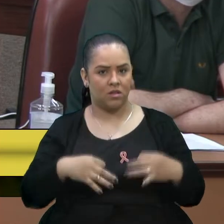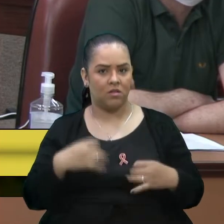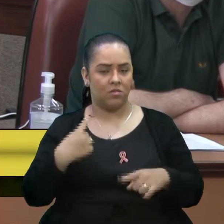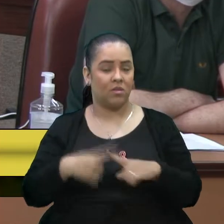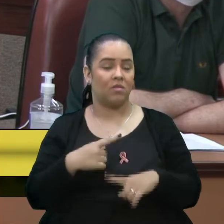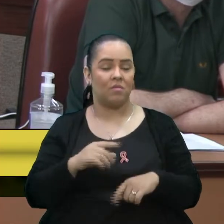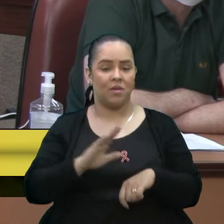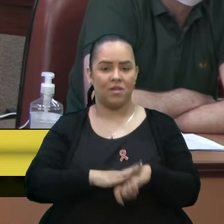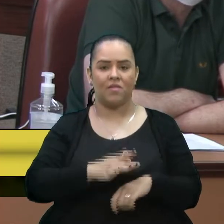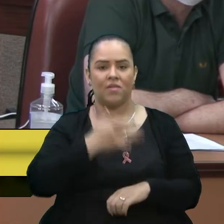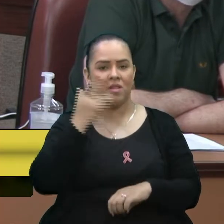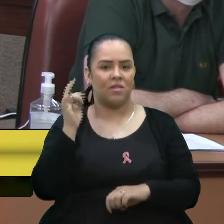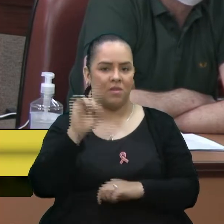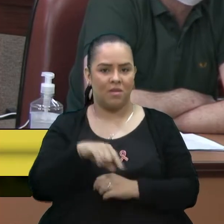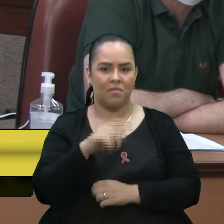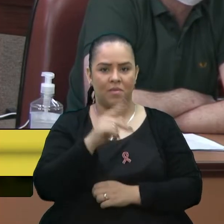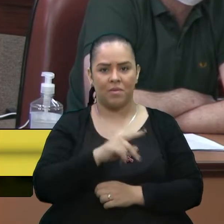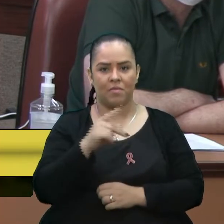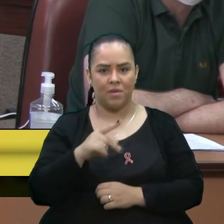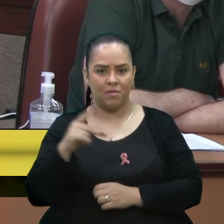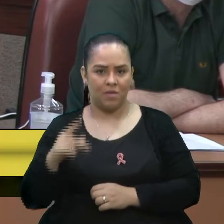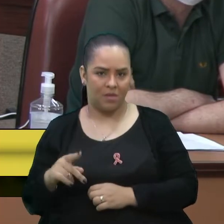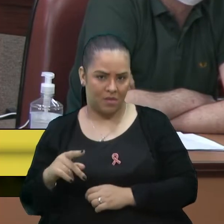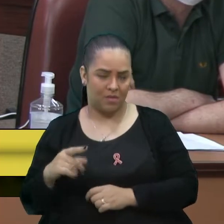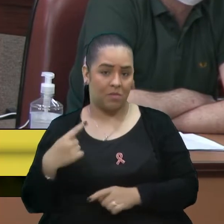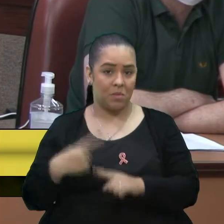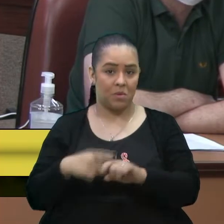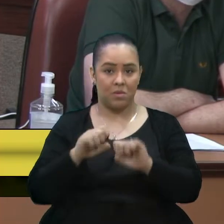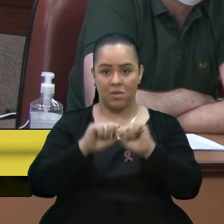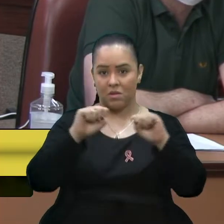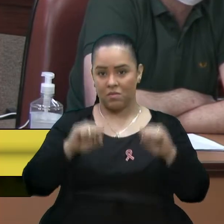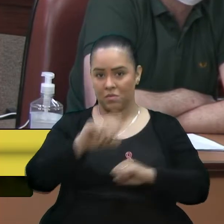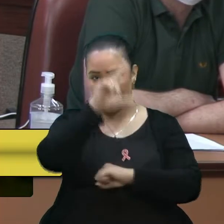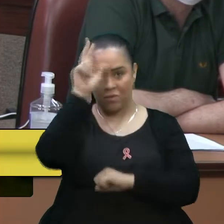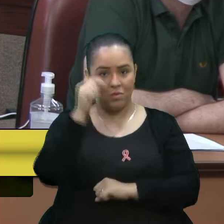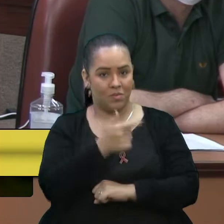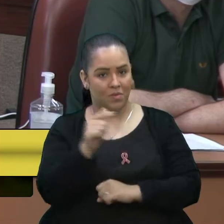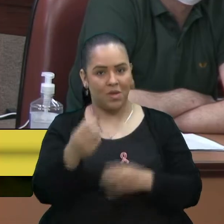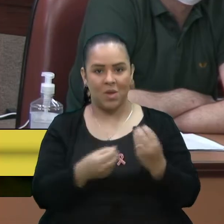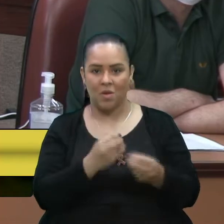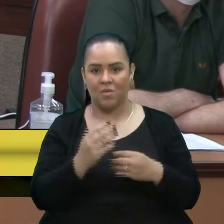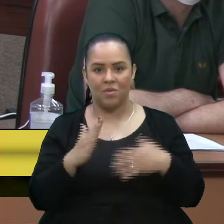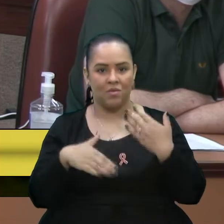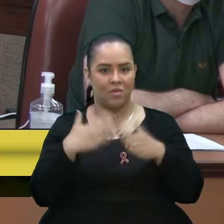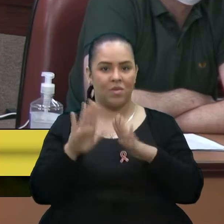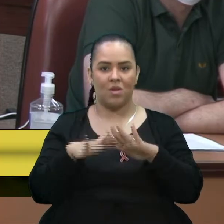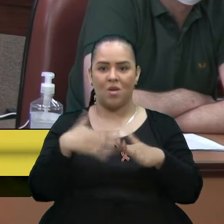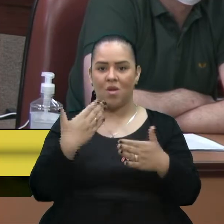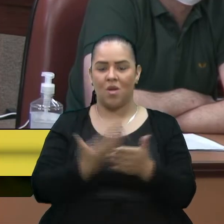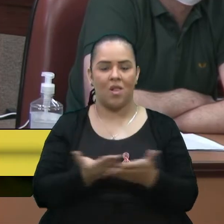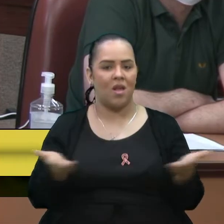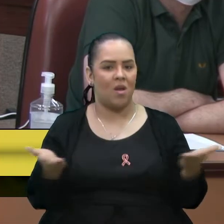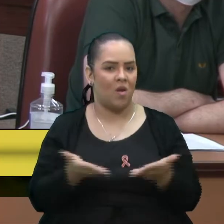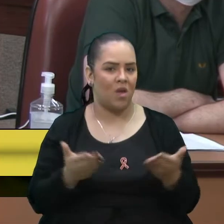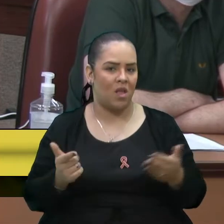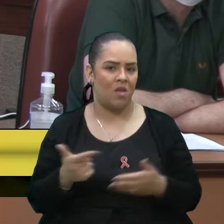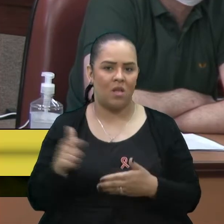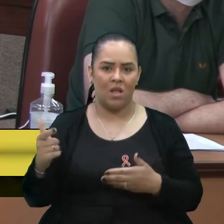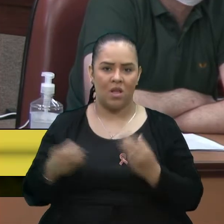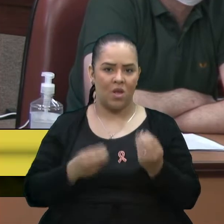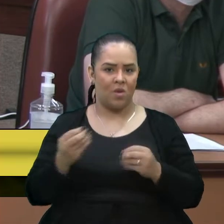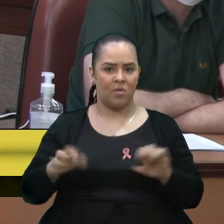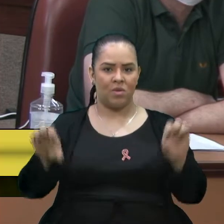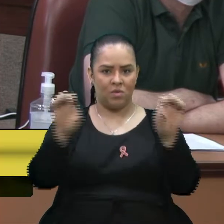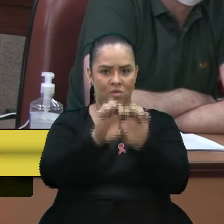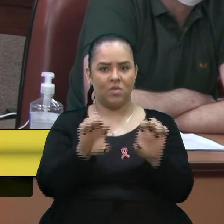PPPs. O sistema público não tem condições de construir escolas agora, não tem condições de manter a estrutura